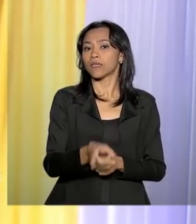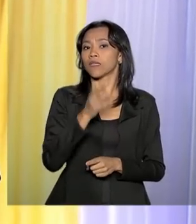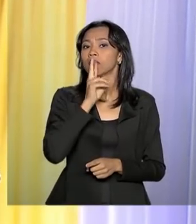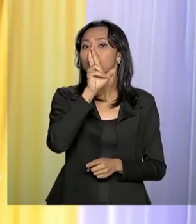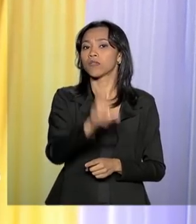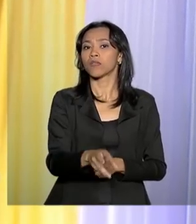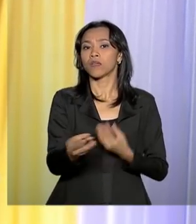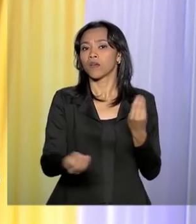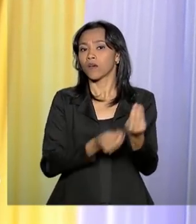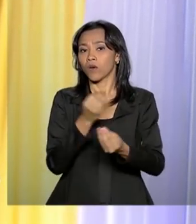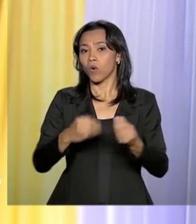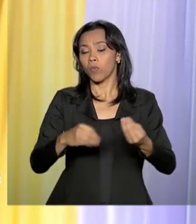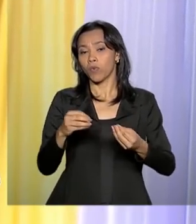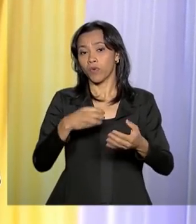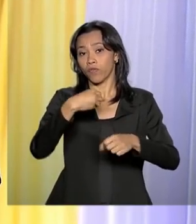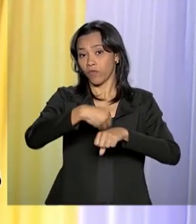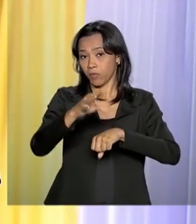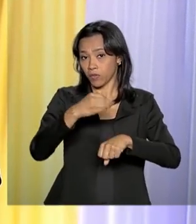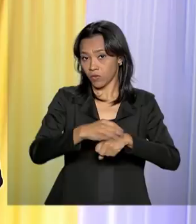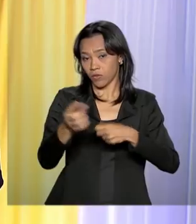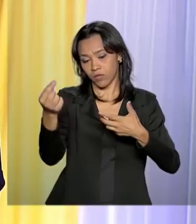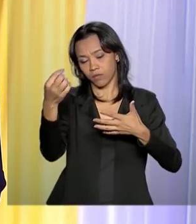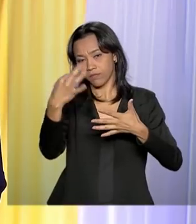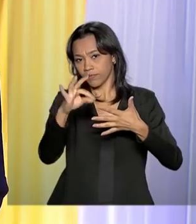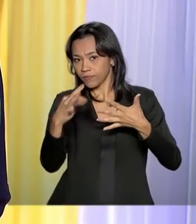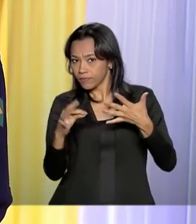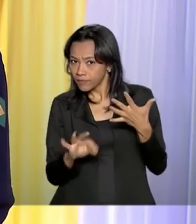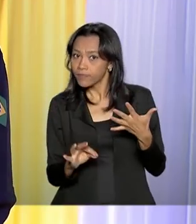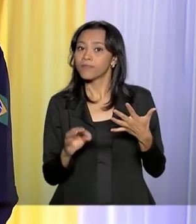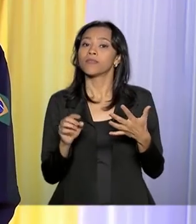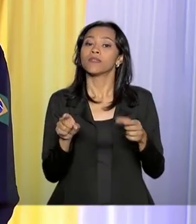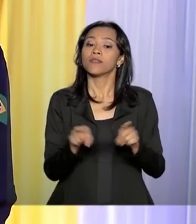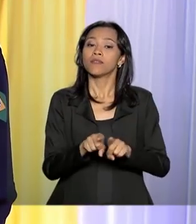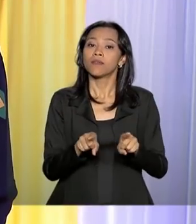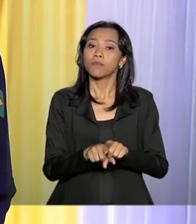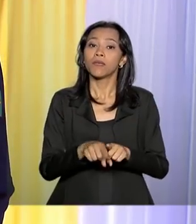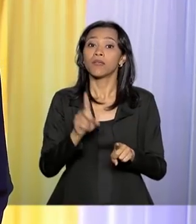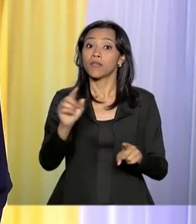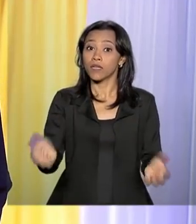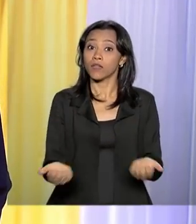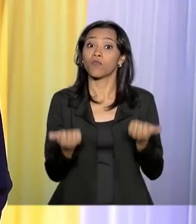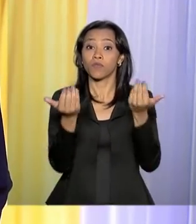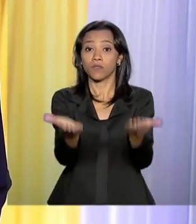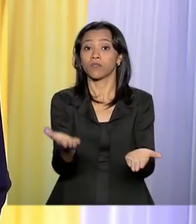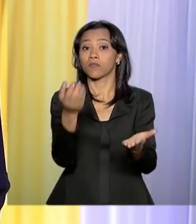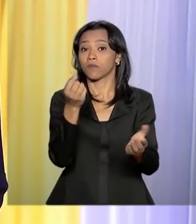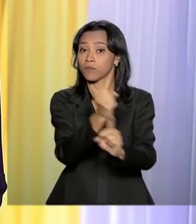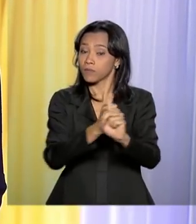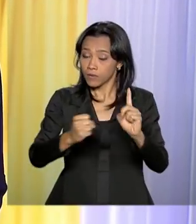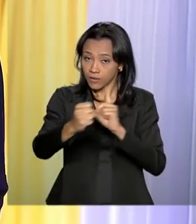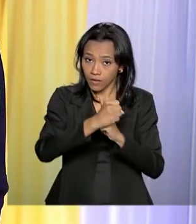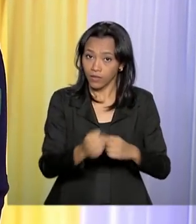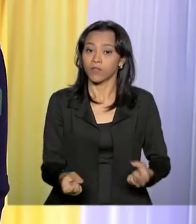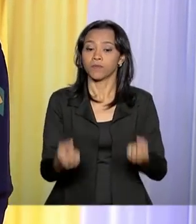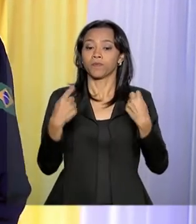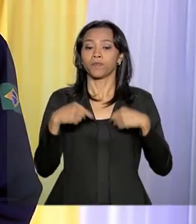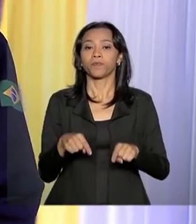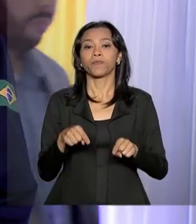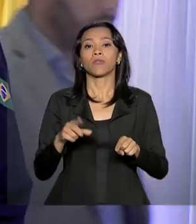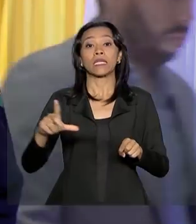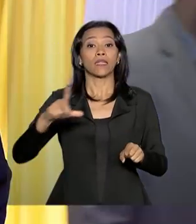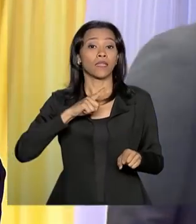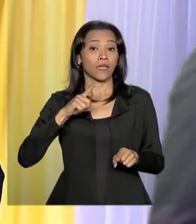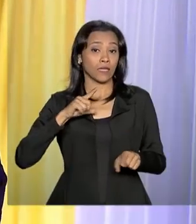a partir de indicadores de esforços e da aferição de entregas à nossa sociedade. Teremos uma